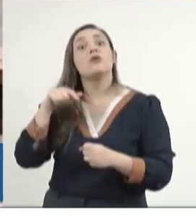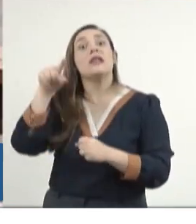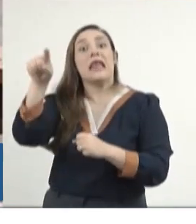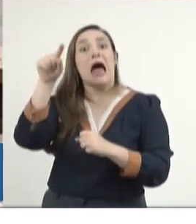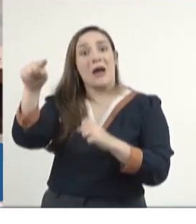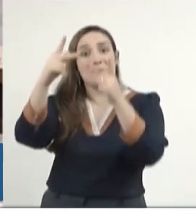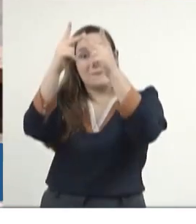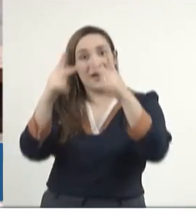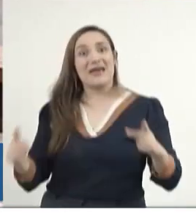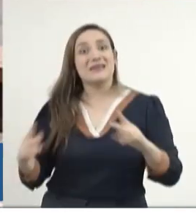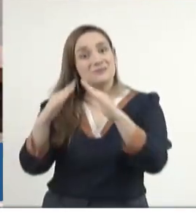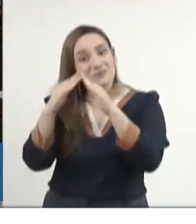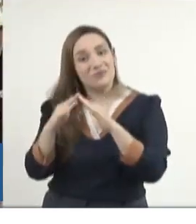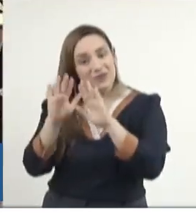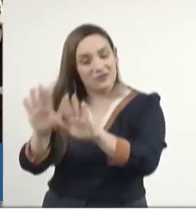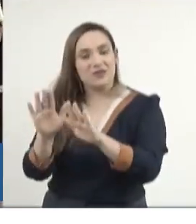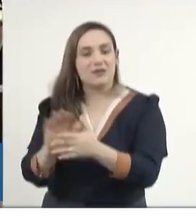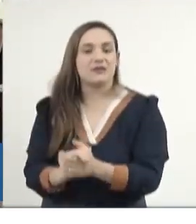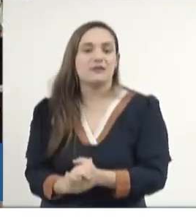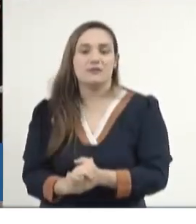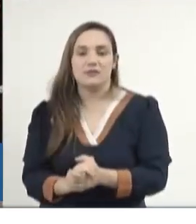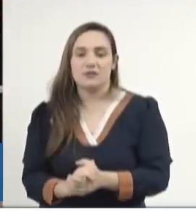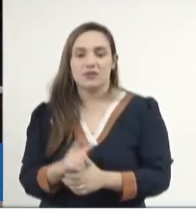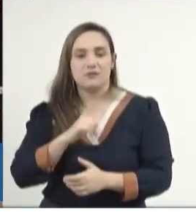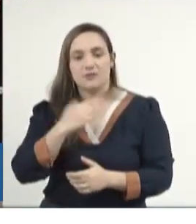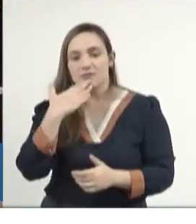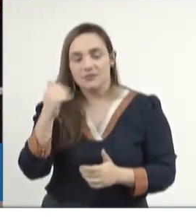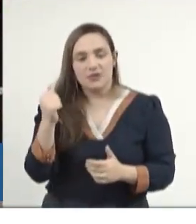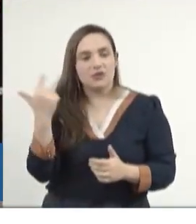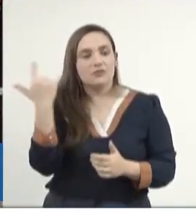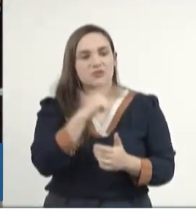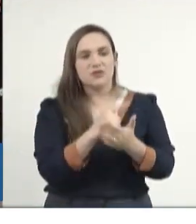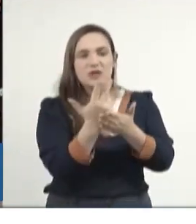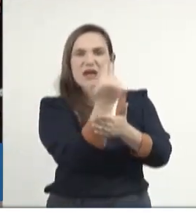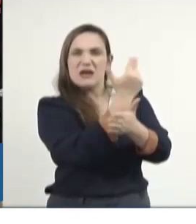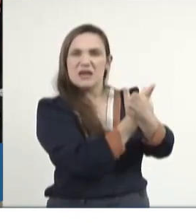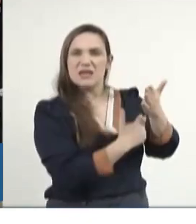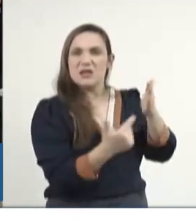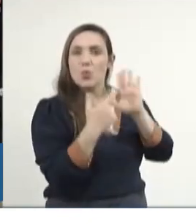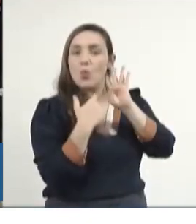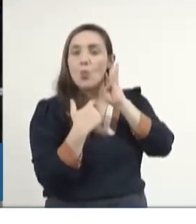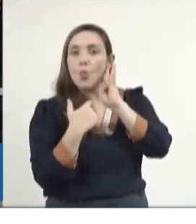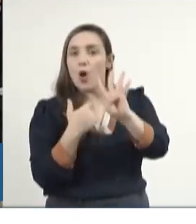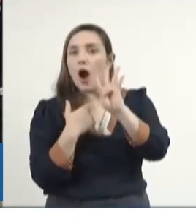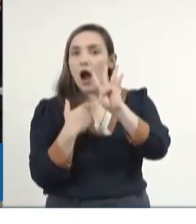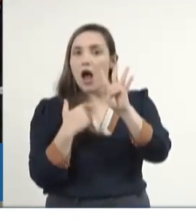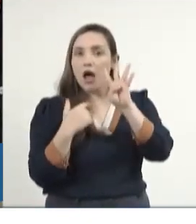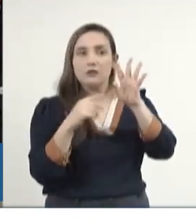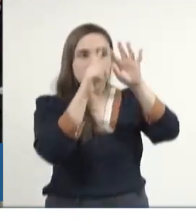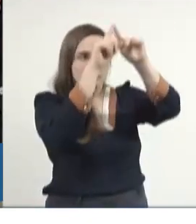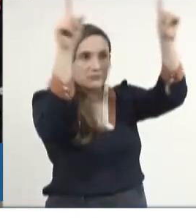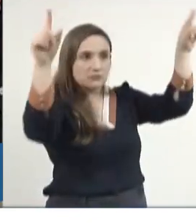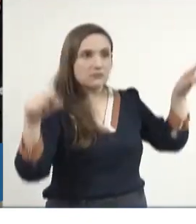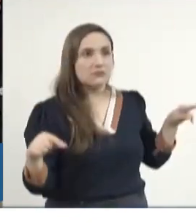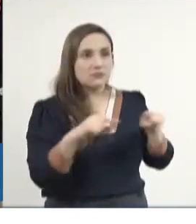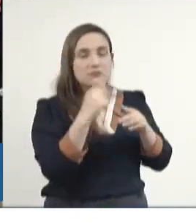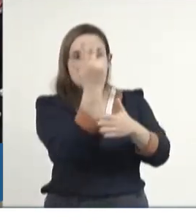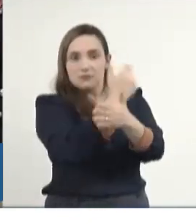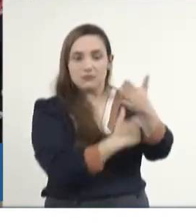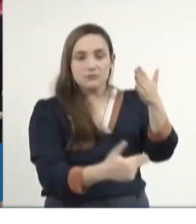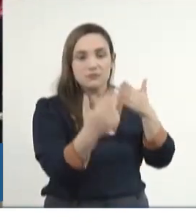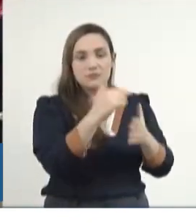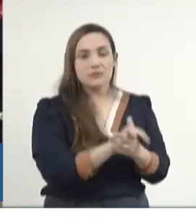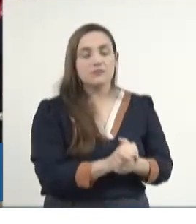dela, me ofereceu os melhores espaços, fiz quatro exposições de lugares diferenciados, trabalhei com